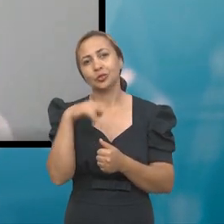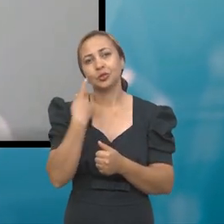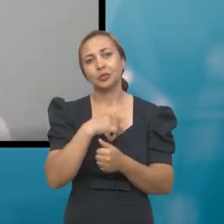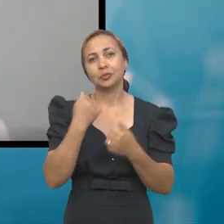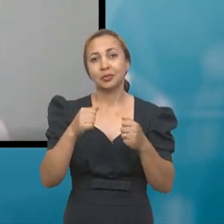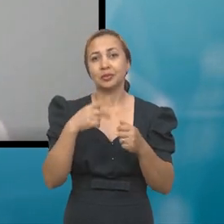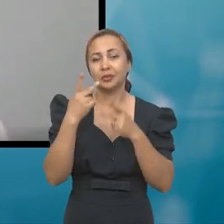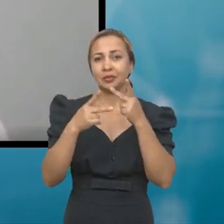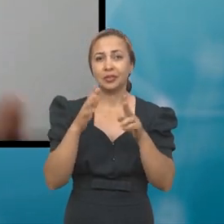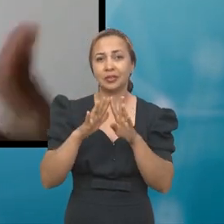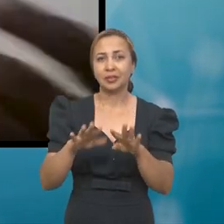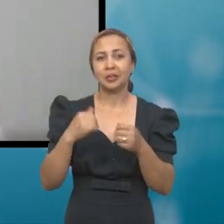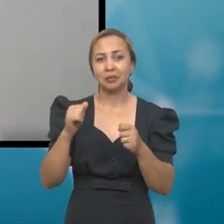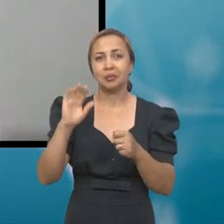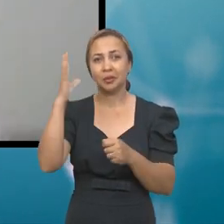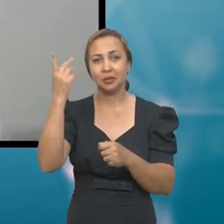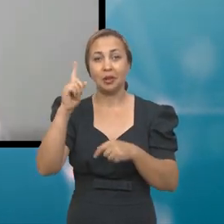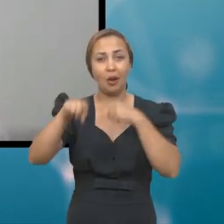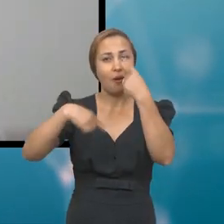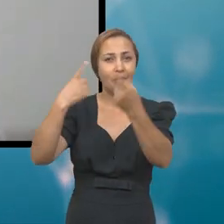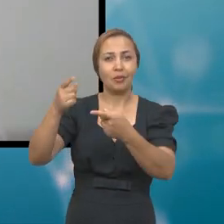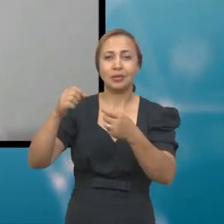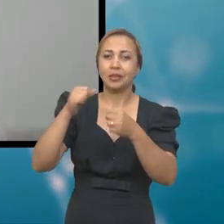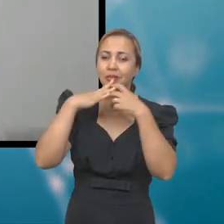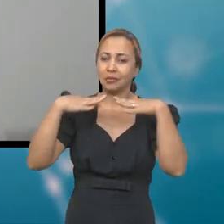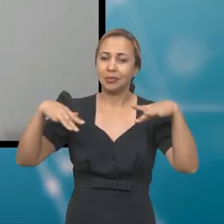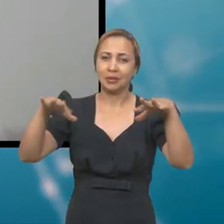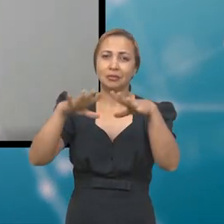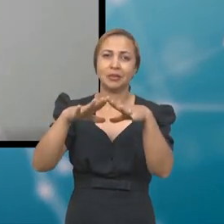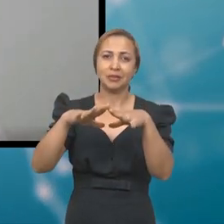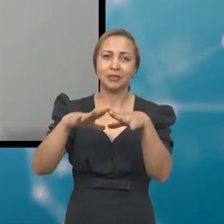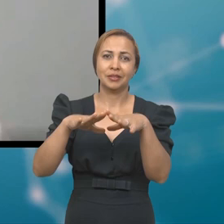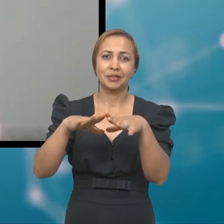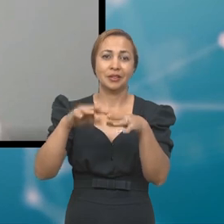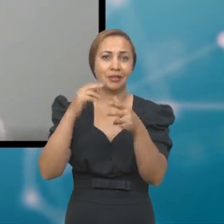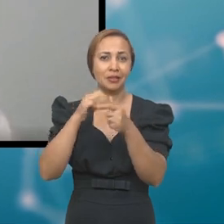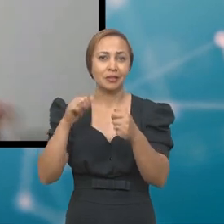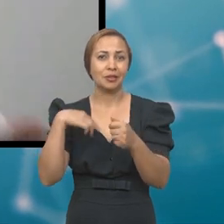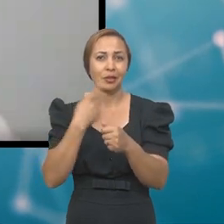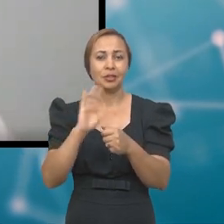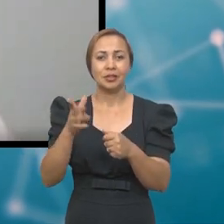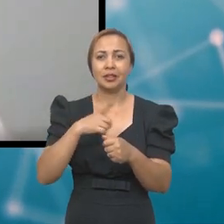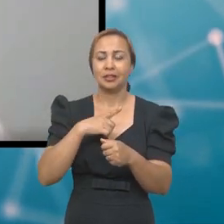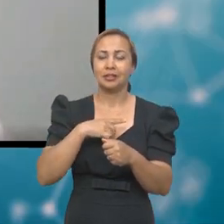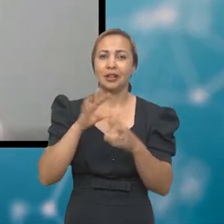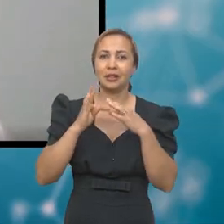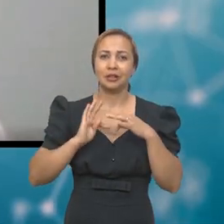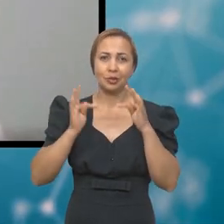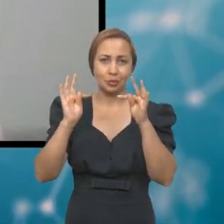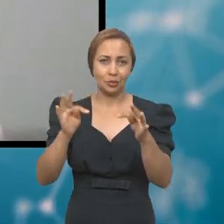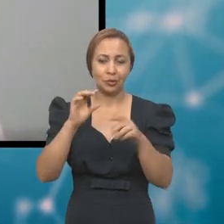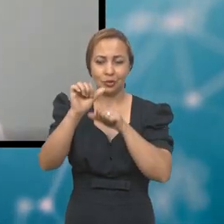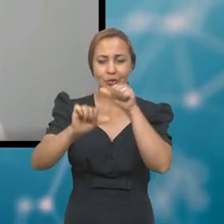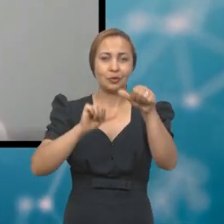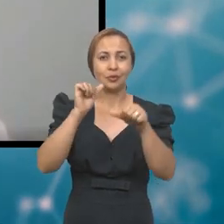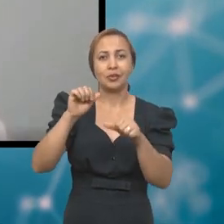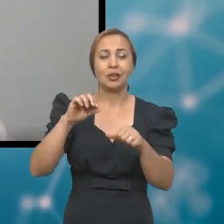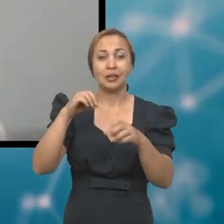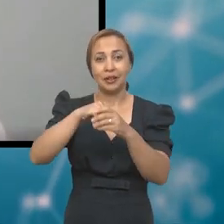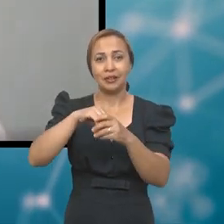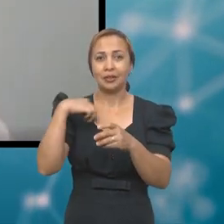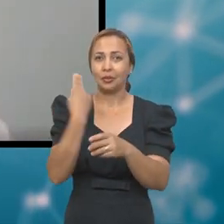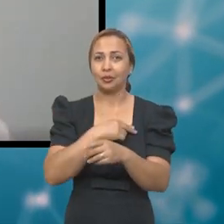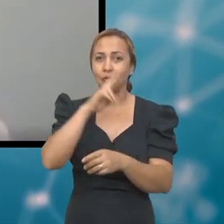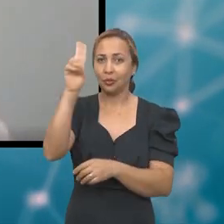infelizmente, a gente tem que falar sobre isso, mas podem acontecer outras pandemias. Isso é uma coisa... E aí a gente já tem a tecnologia desenvolvida na nossa